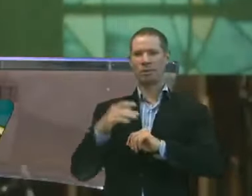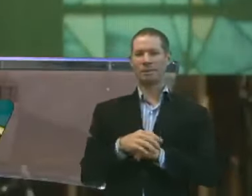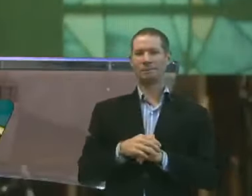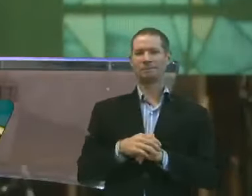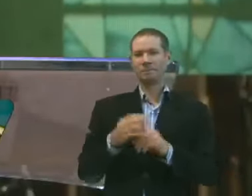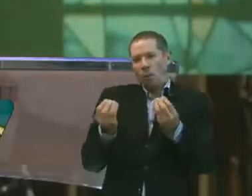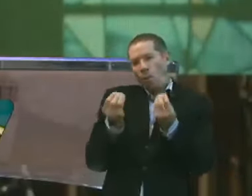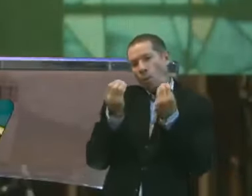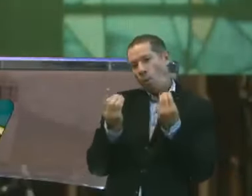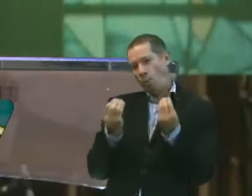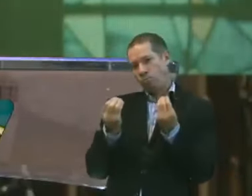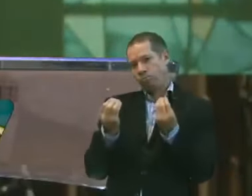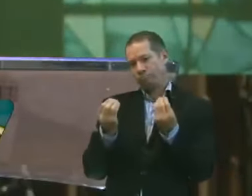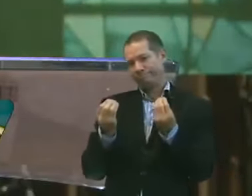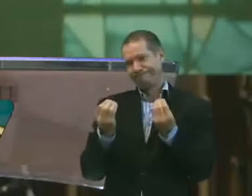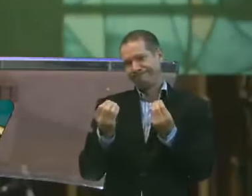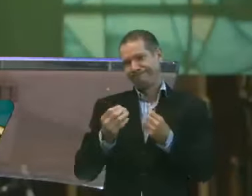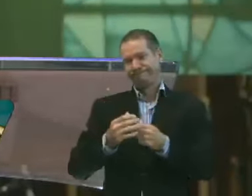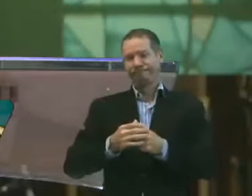Como é que tem sido aí.